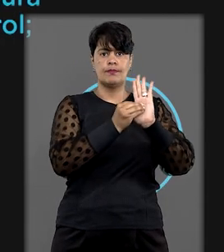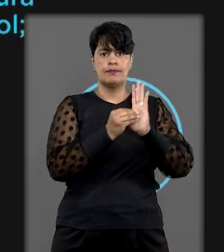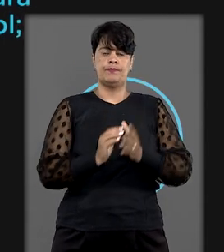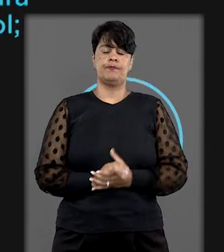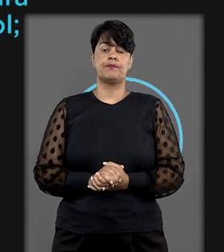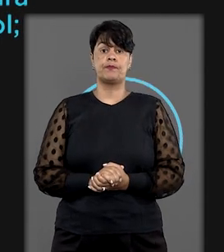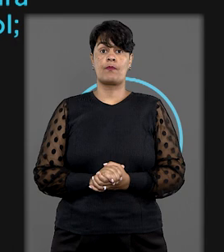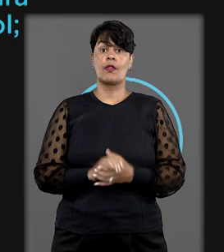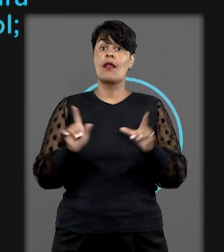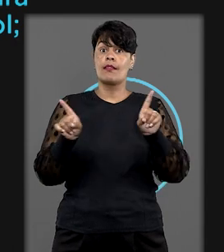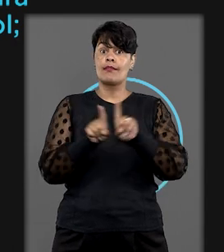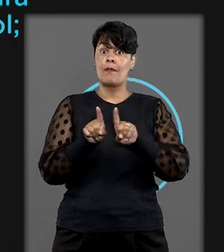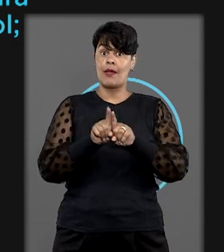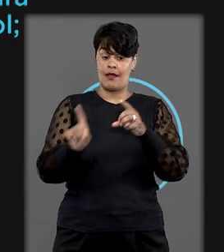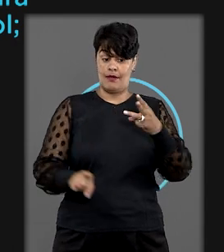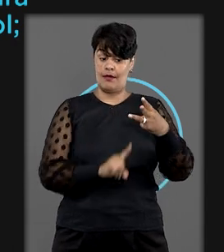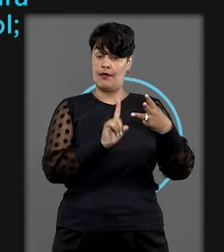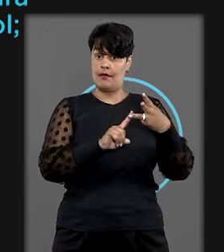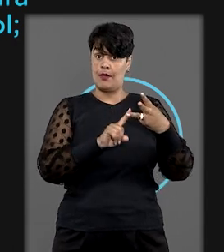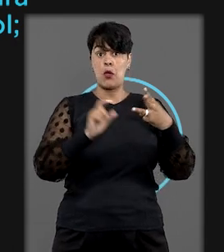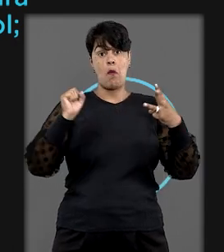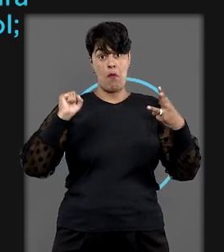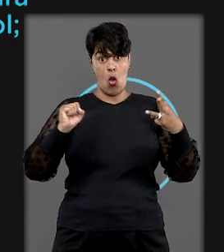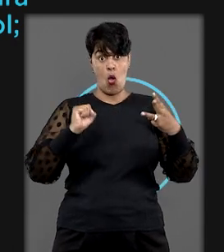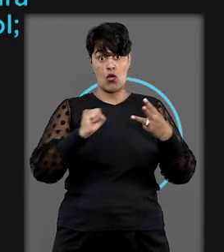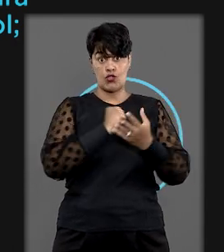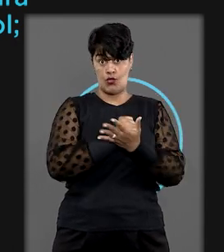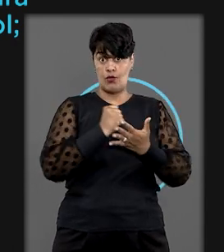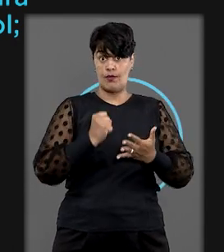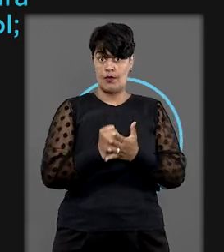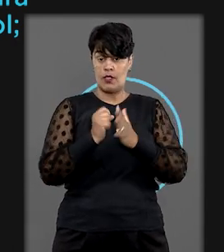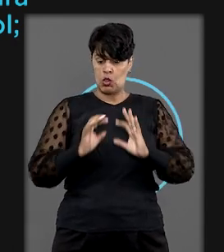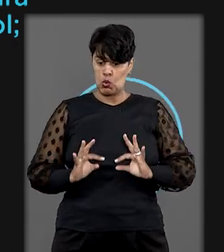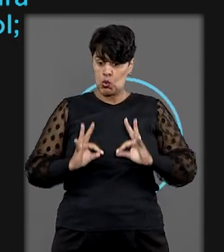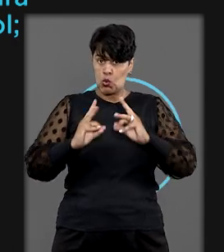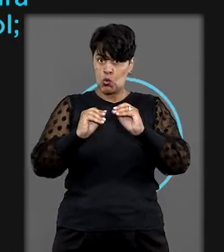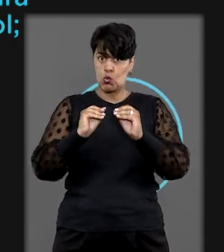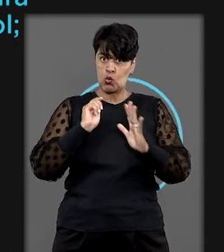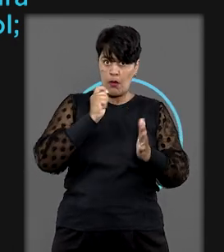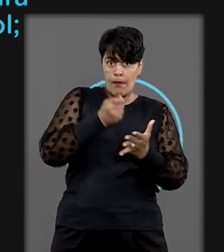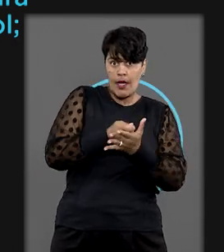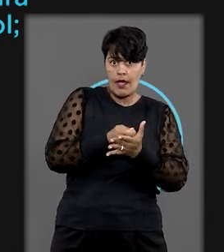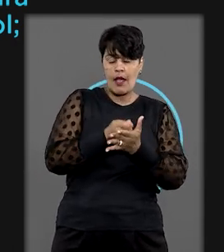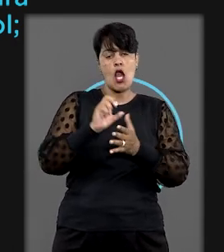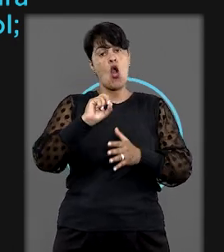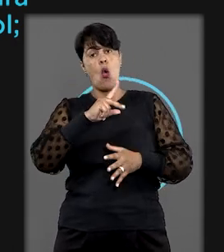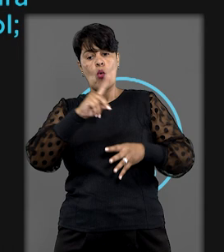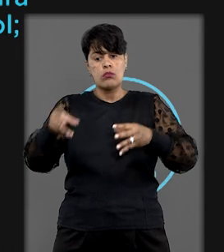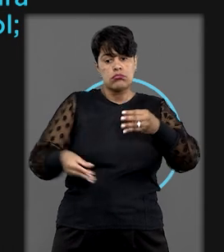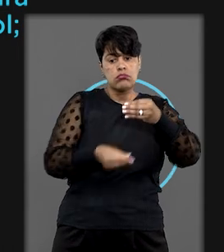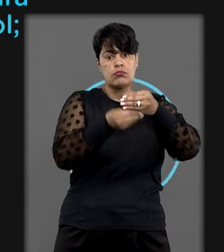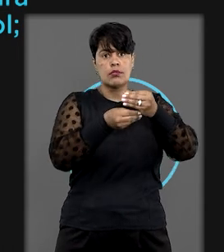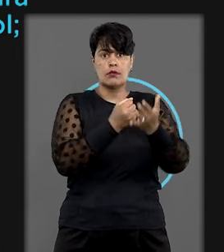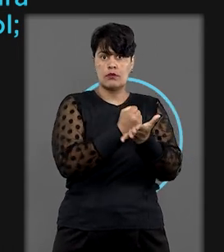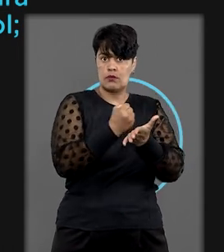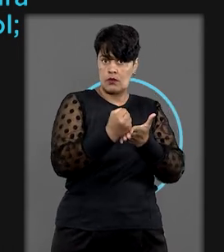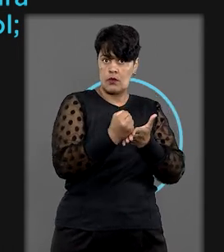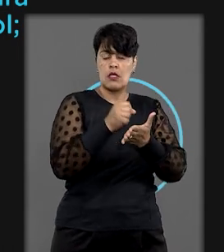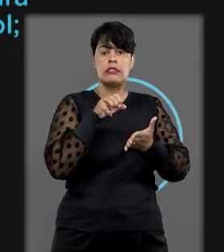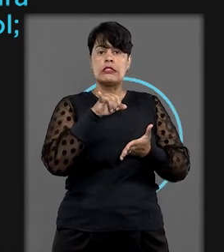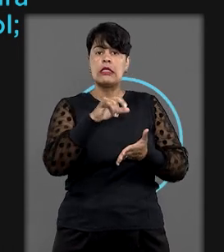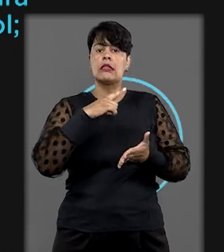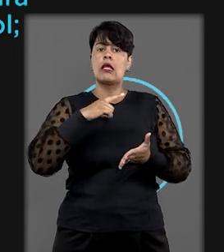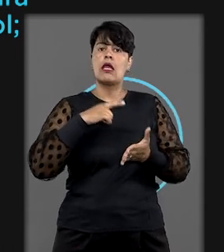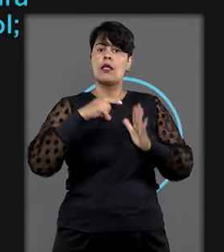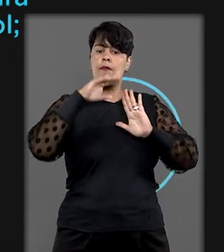E também que é possível a contratação de cobertura ampliada ou a negociação de aditivo contratual para cobertura